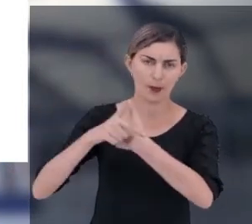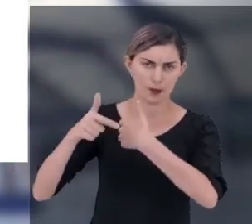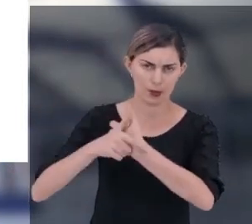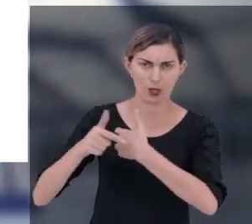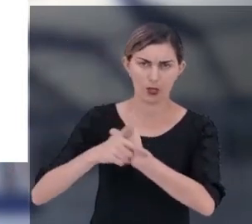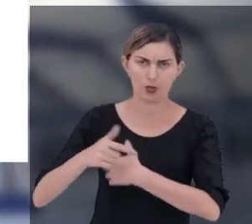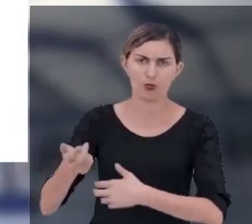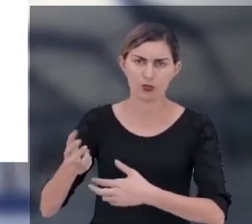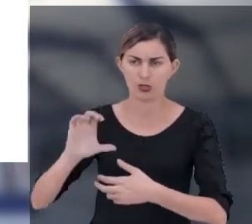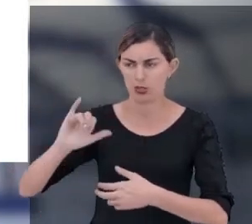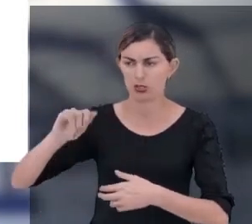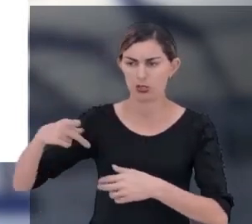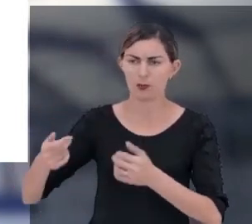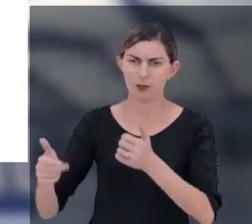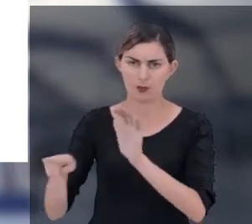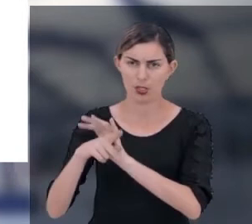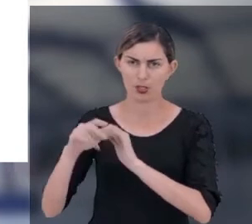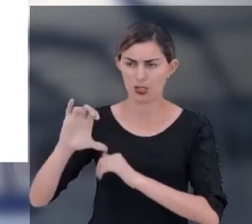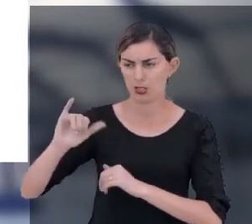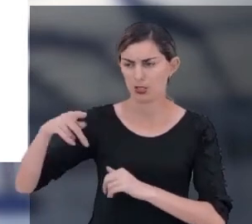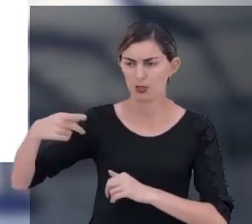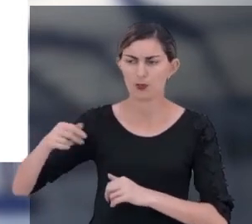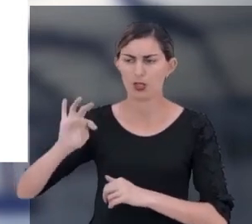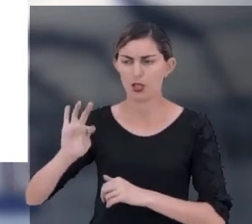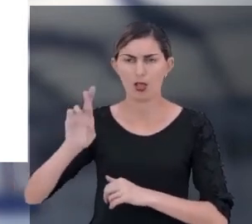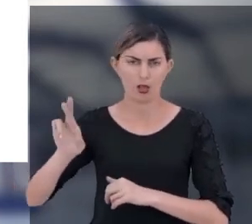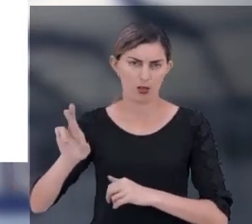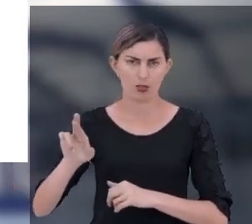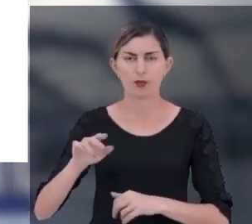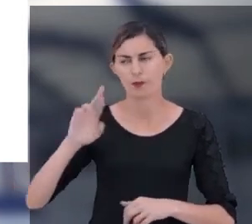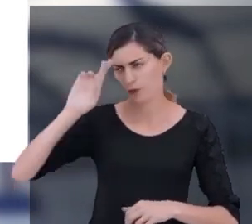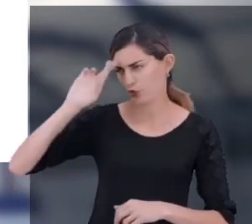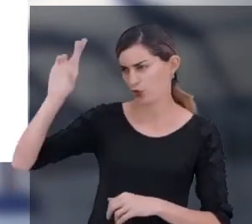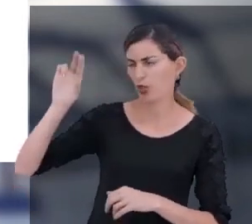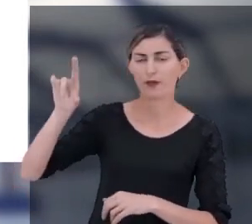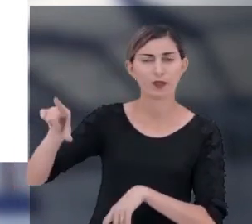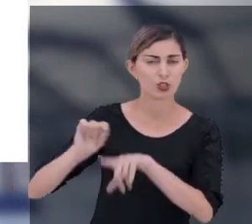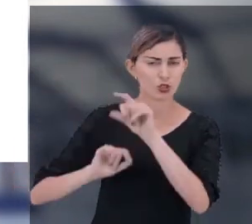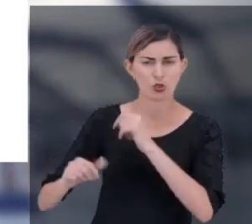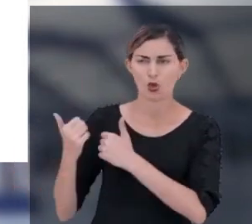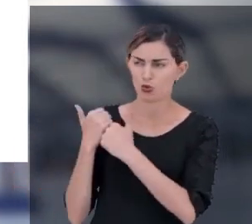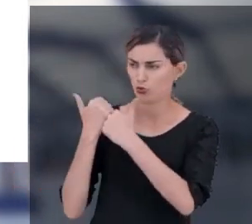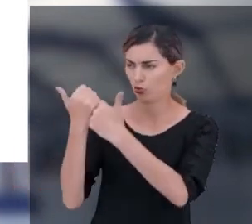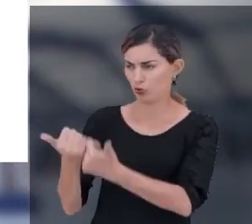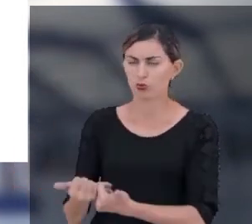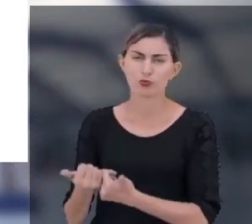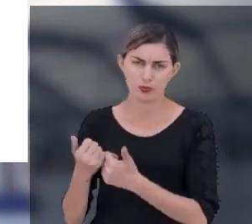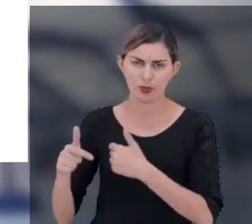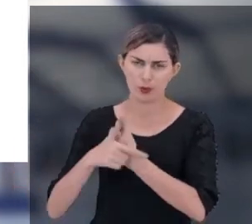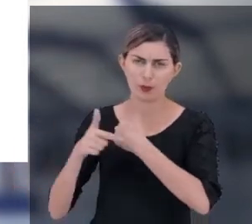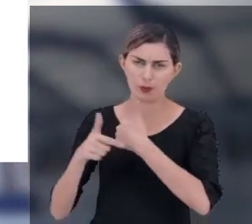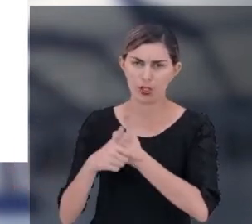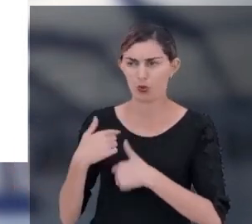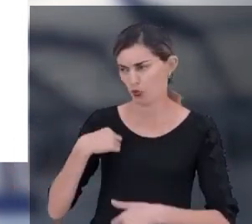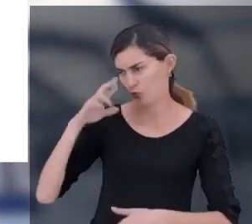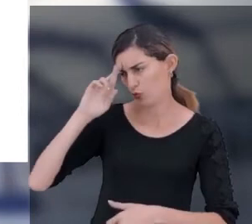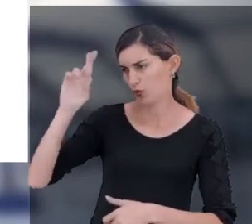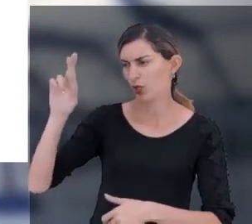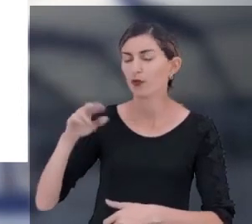papel de um membro da SIPA. Já na SIPA-TR, o empregador poderá assumir esse papel,